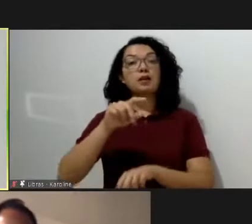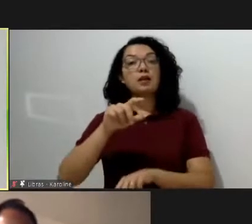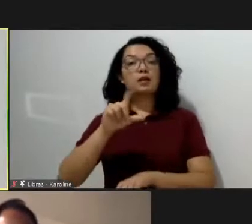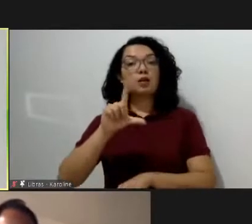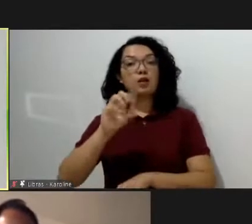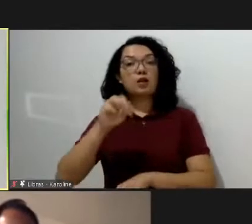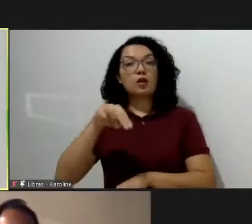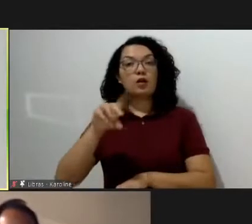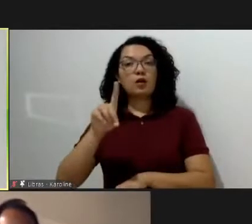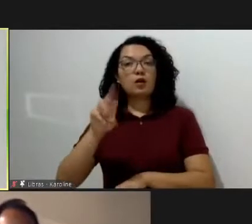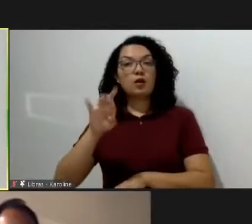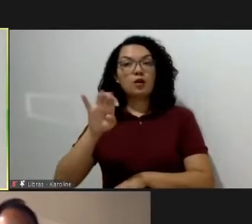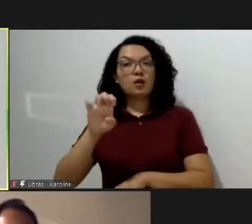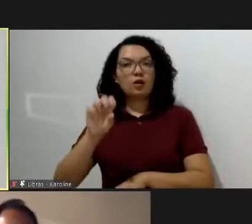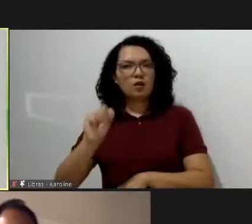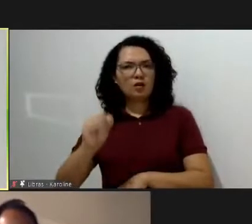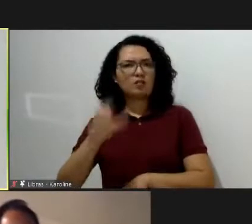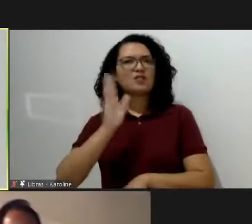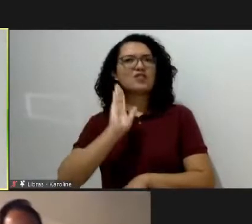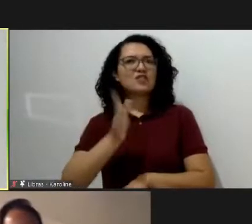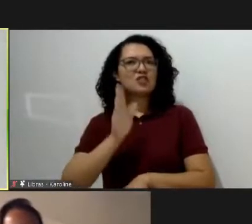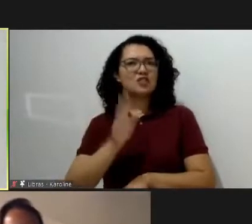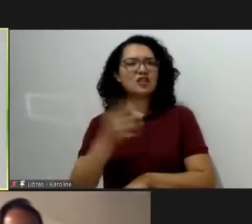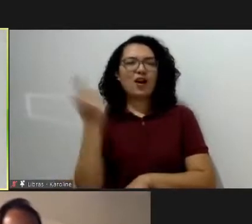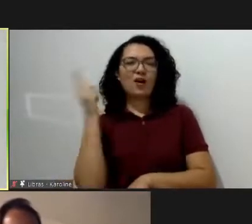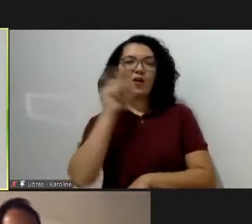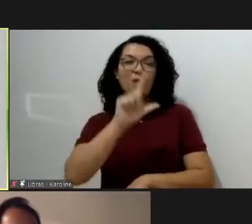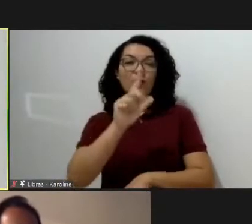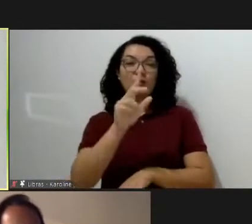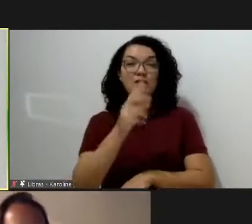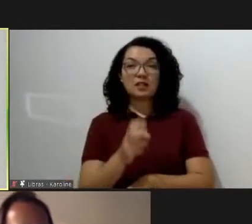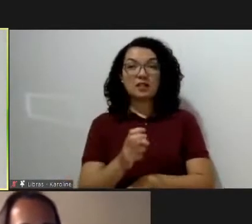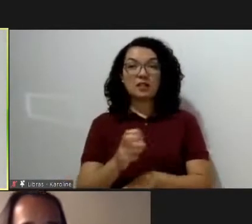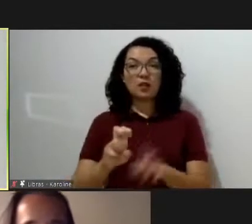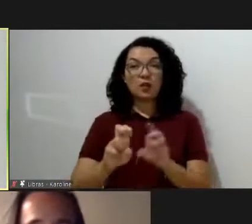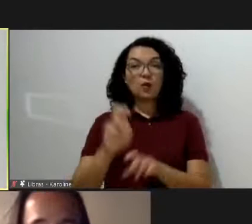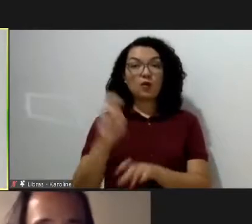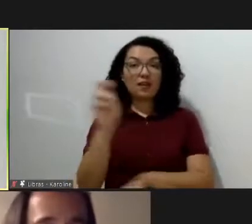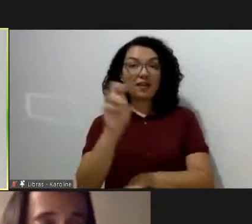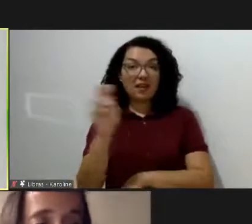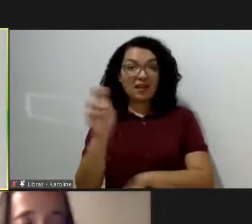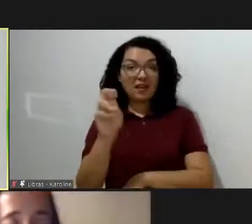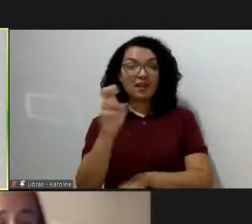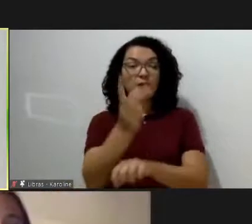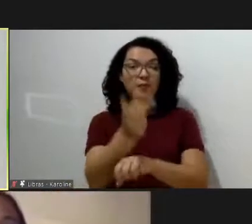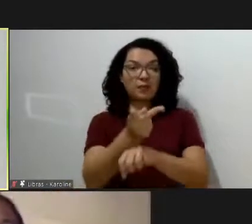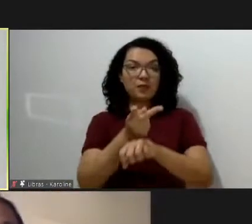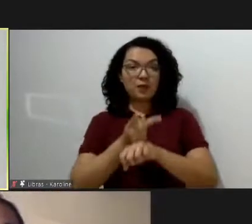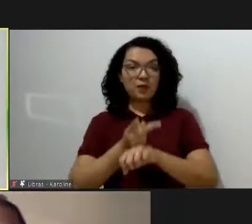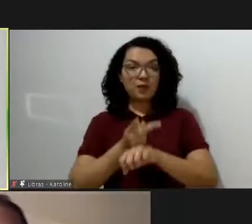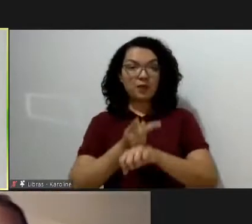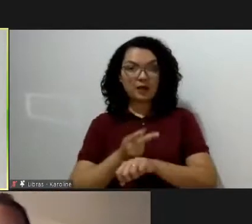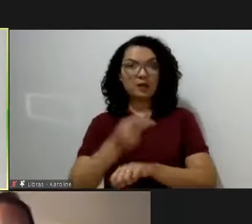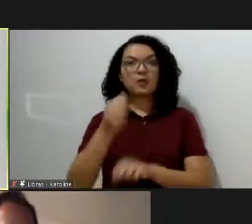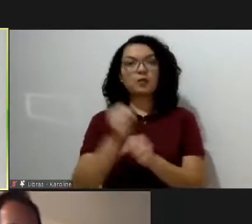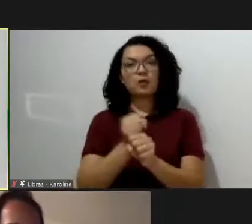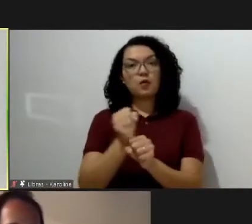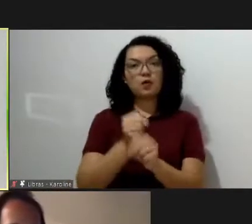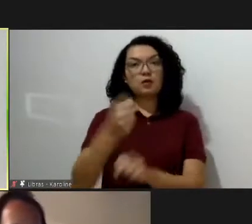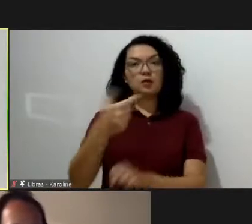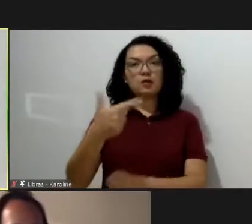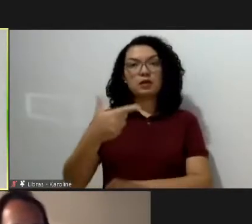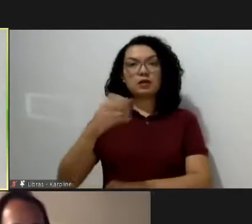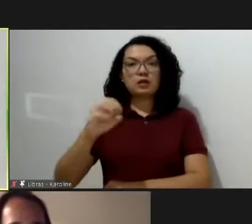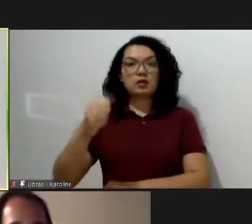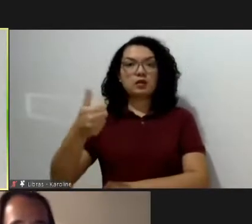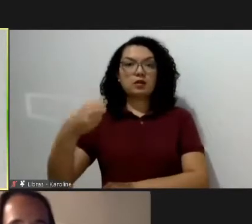das cinco finalistas do concurso IAP Constructo de 2013, com o projeto